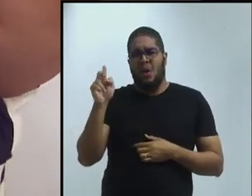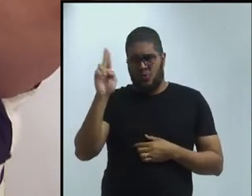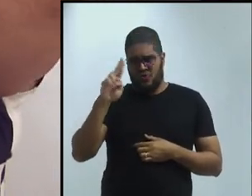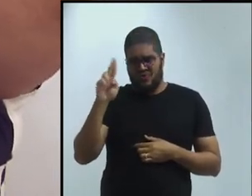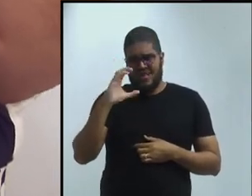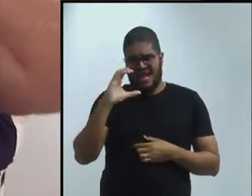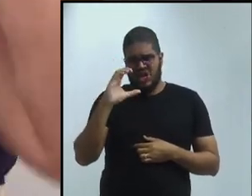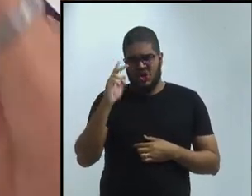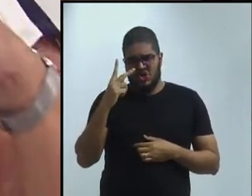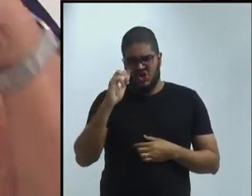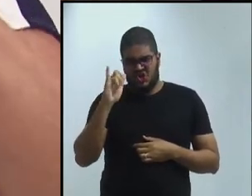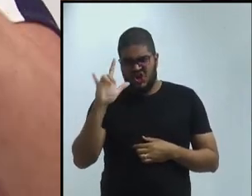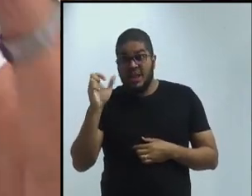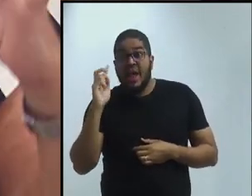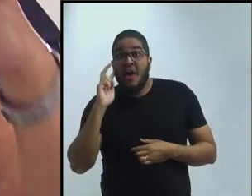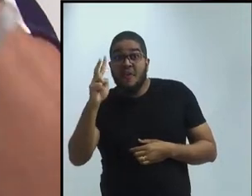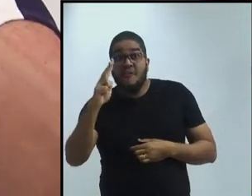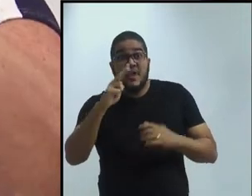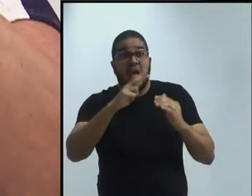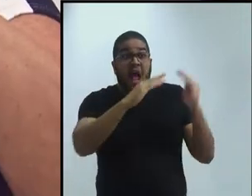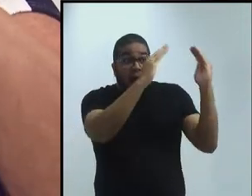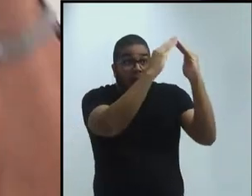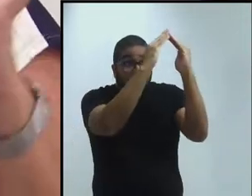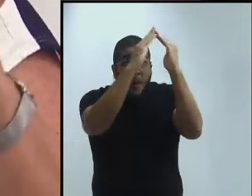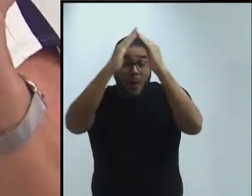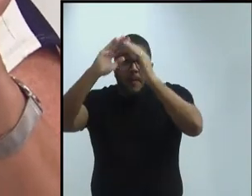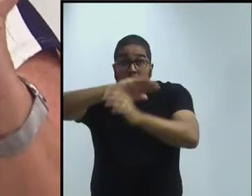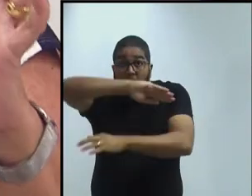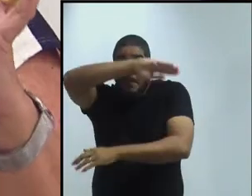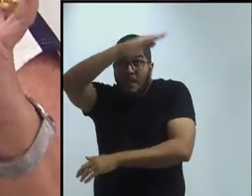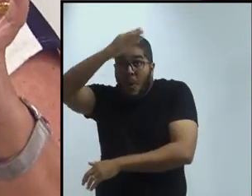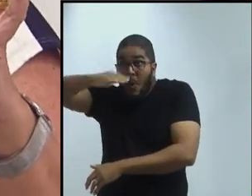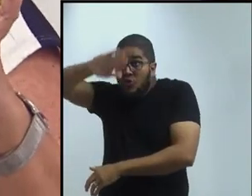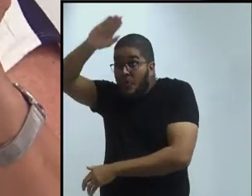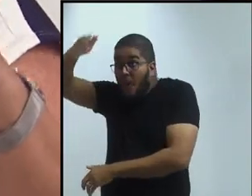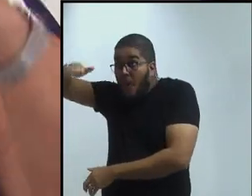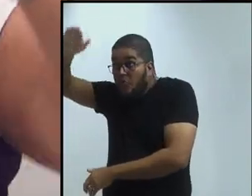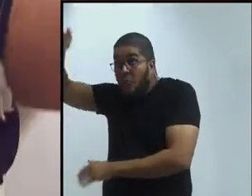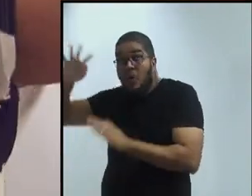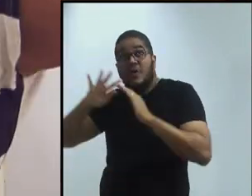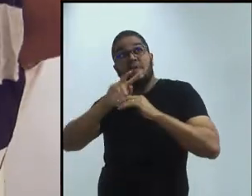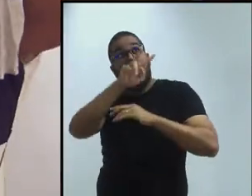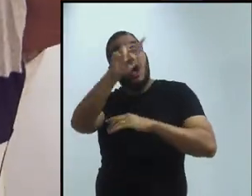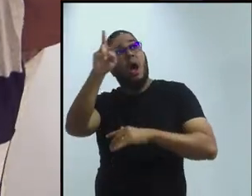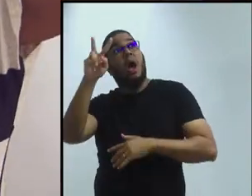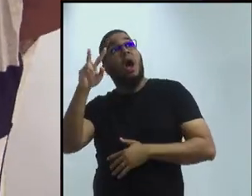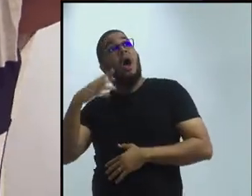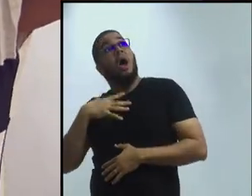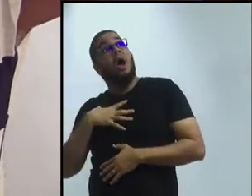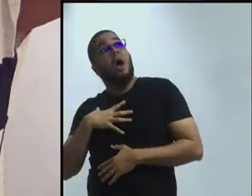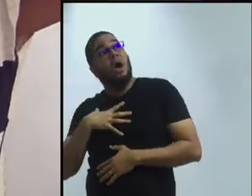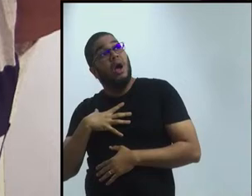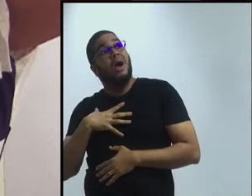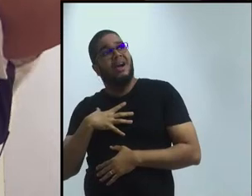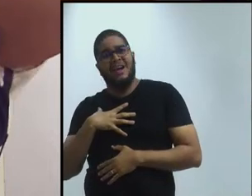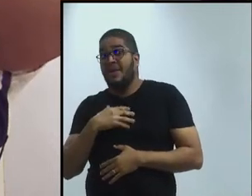coisas... É um dos espetáculos mais lindos que eu já vi na minha vida. Que é quando você vai